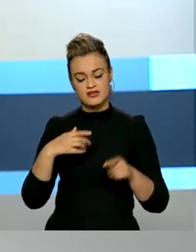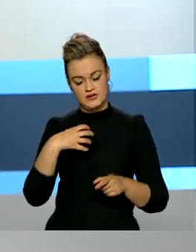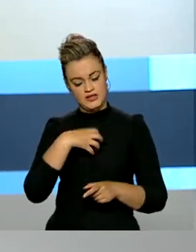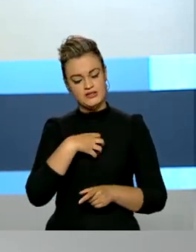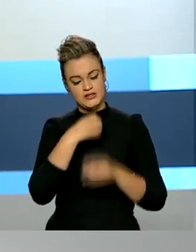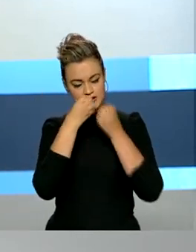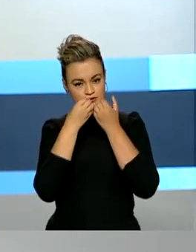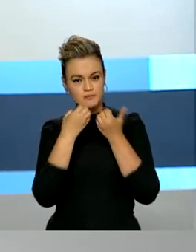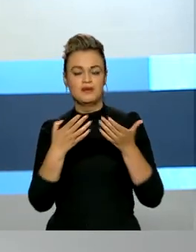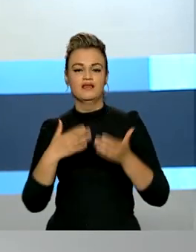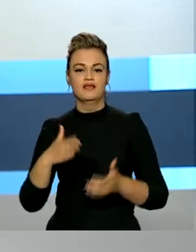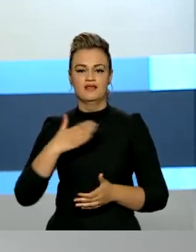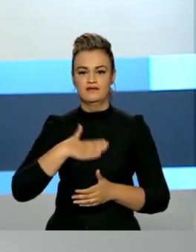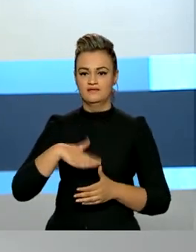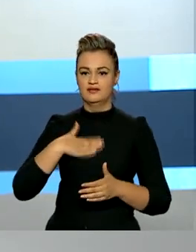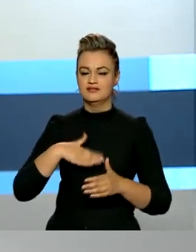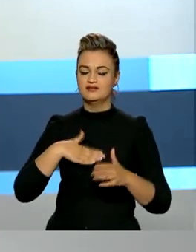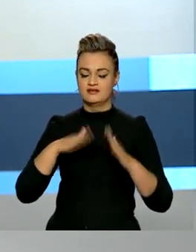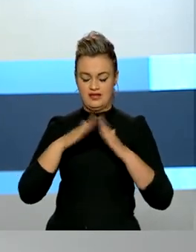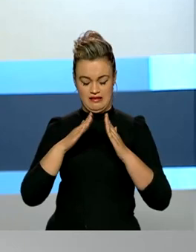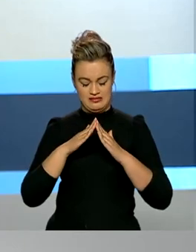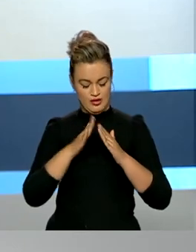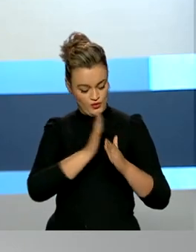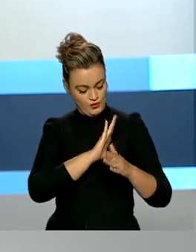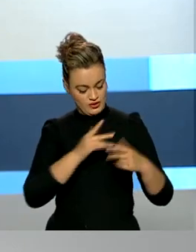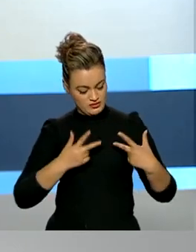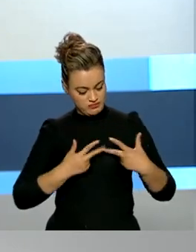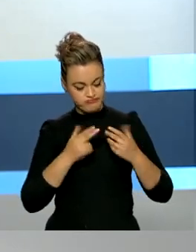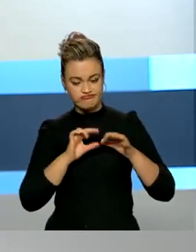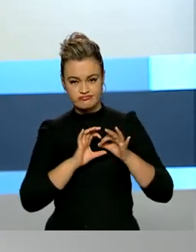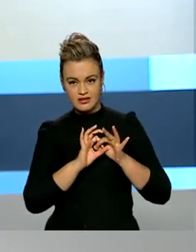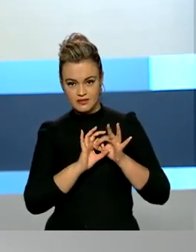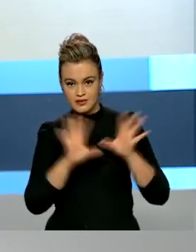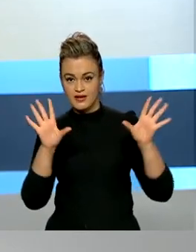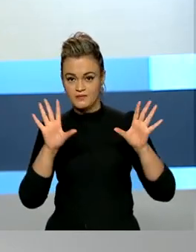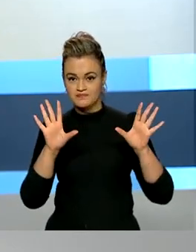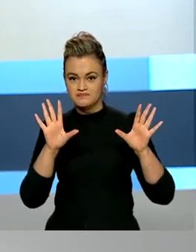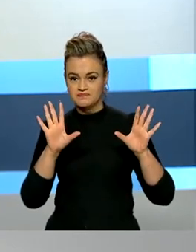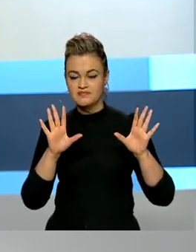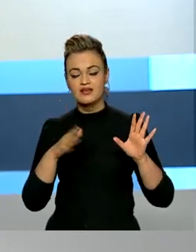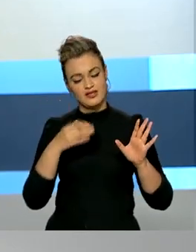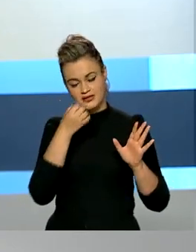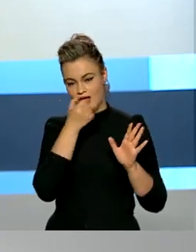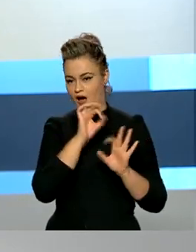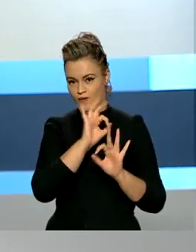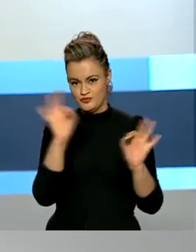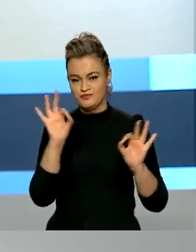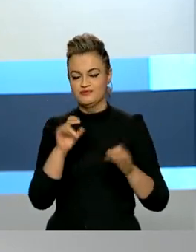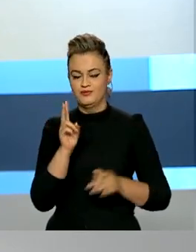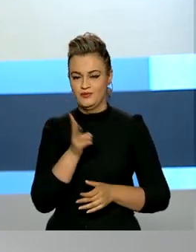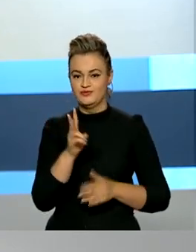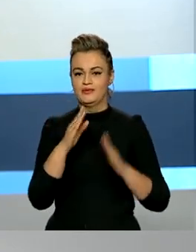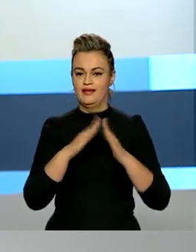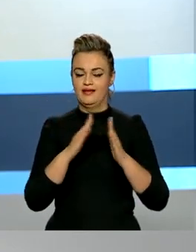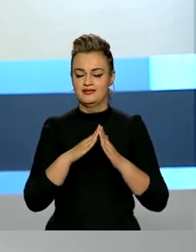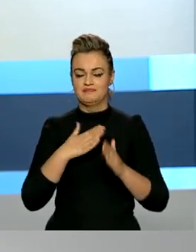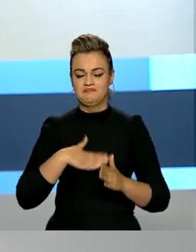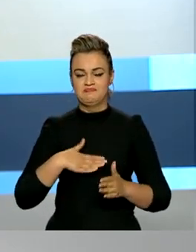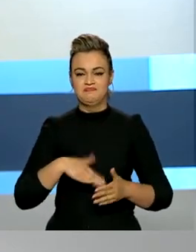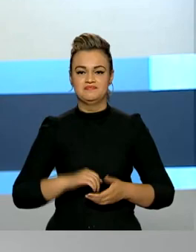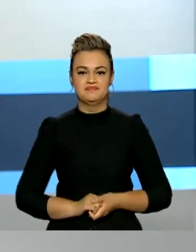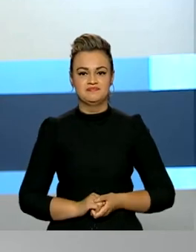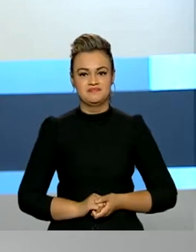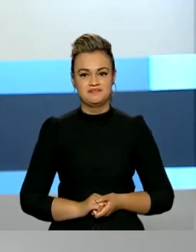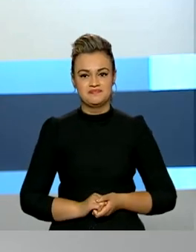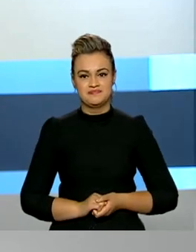onde realizou o procedimento para desobstrução arterial. Rogério Marinho recebeu a alta, passa bem e permanecerá os próximos dias